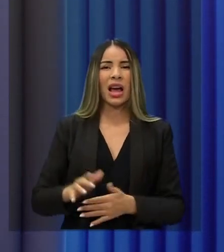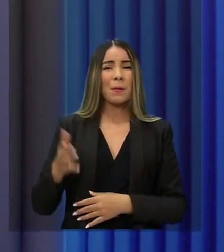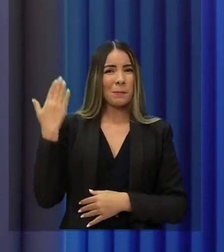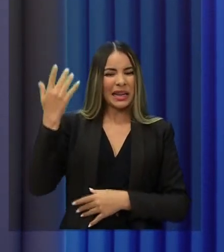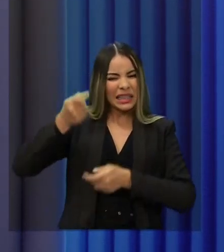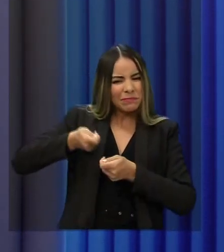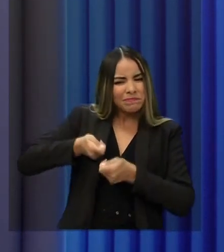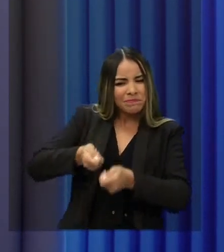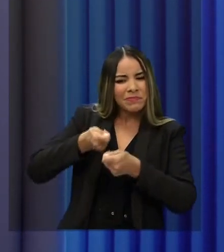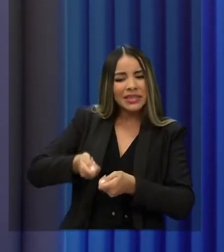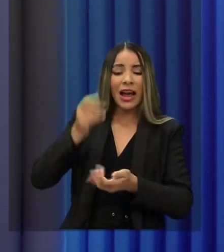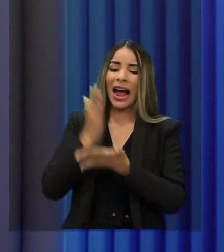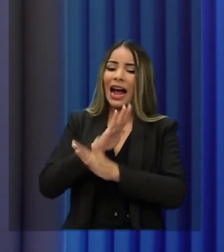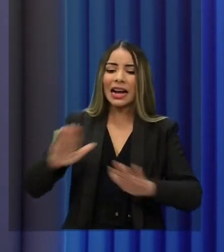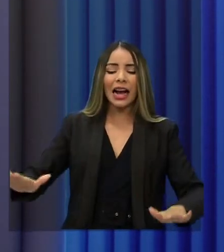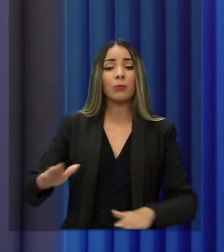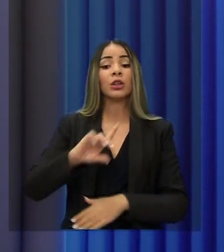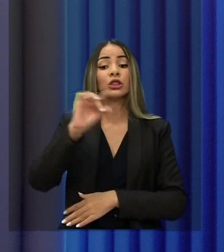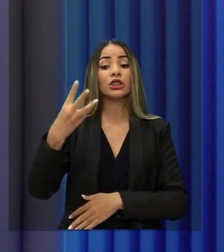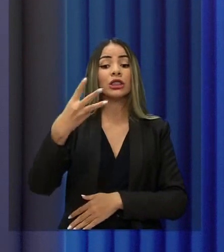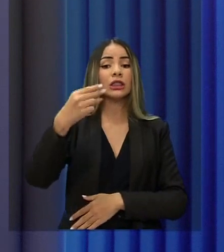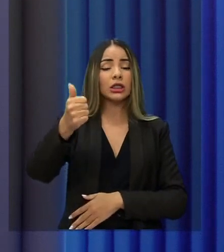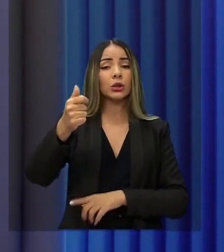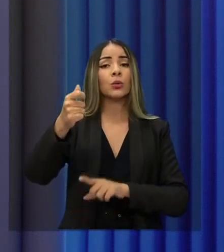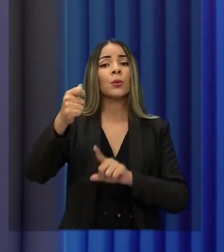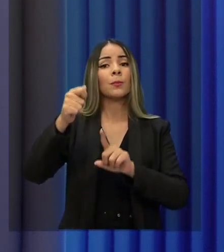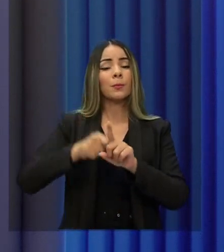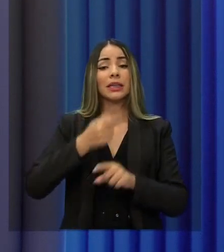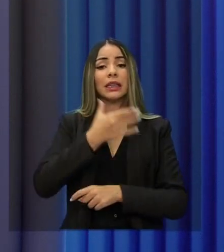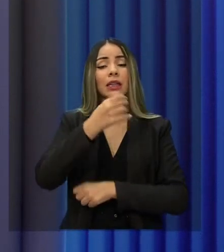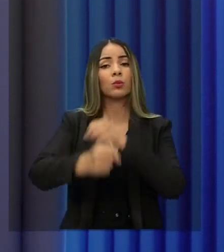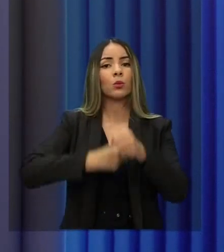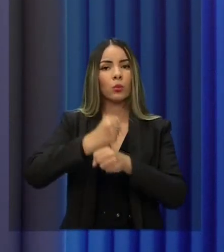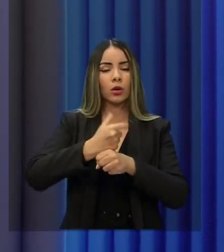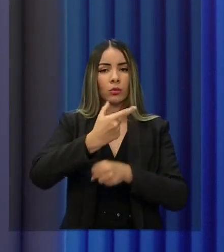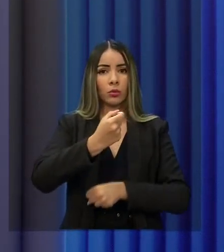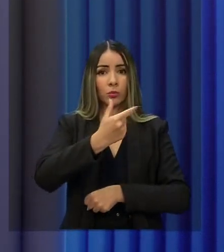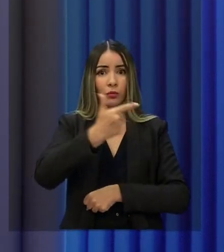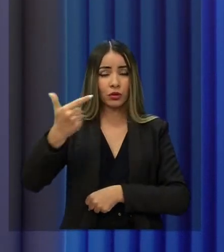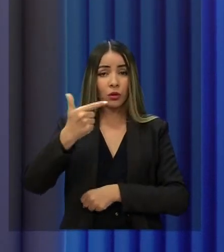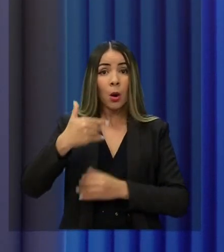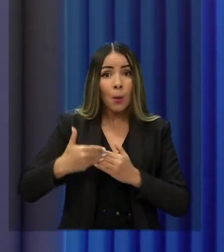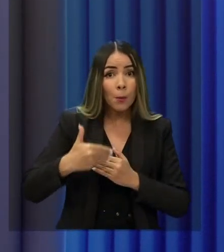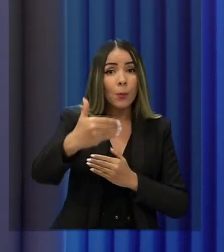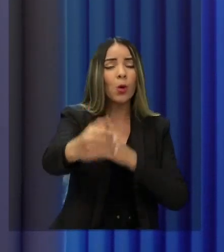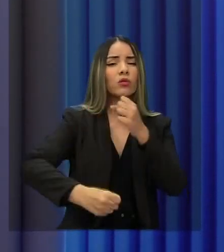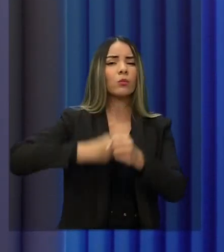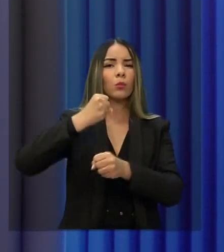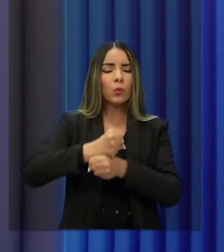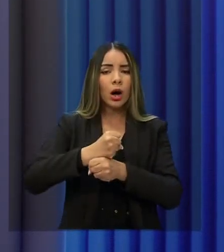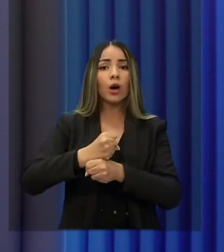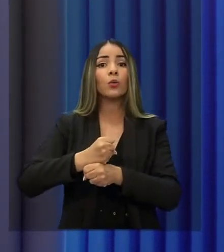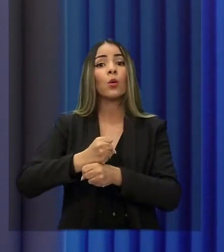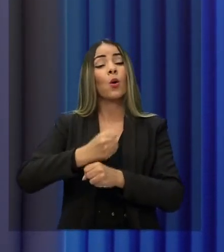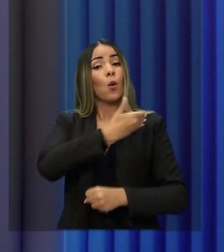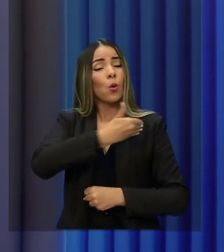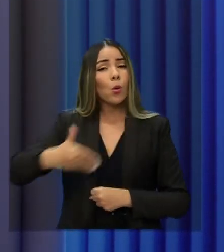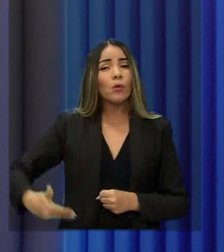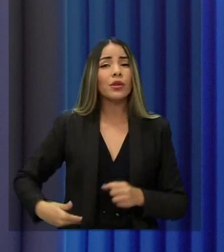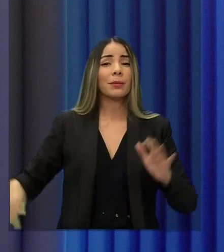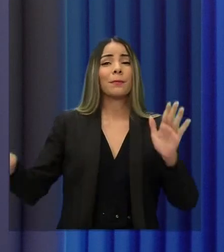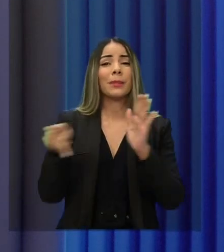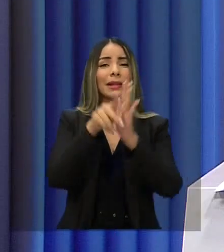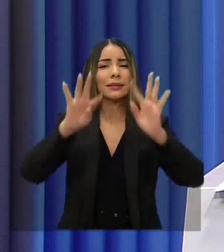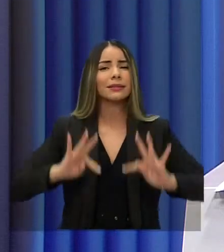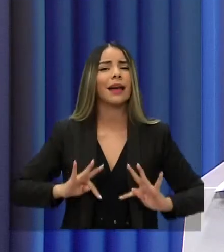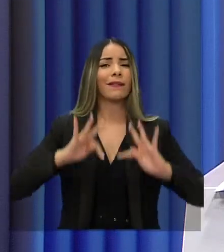encerra em 31 de dezembro de 2022. A partir do próximo ano, o governo é de todos e para todos, e é assim que a vai